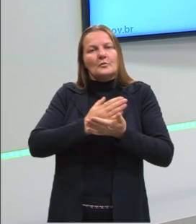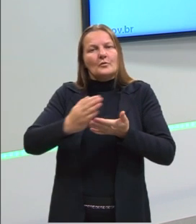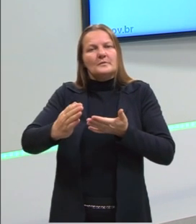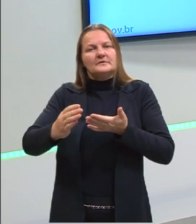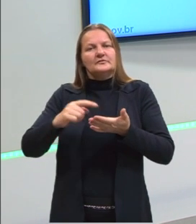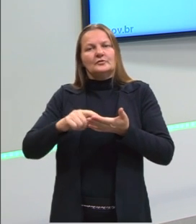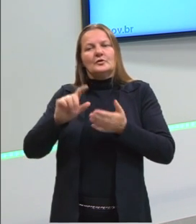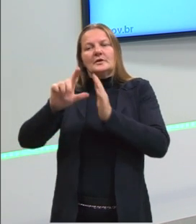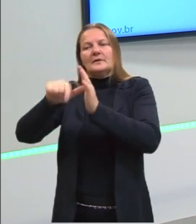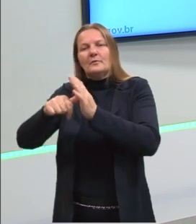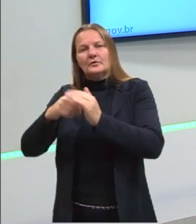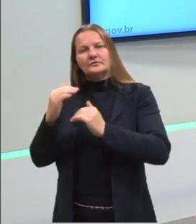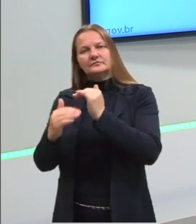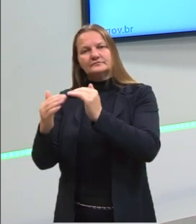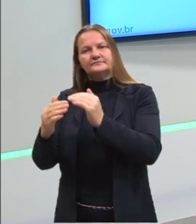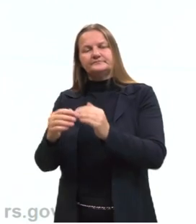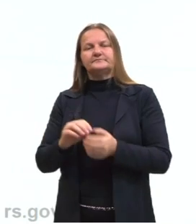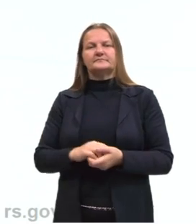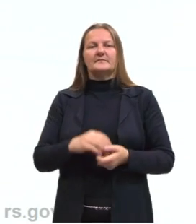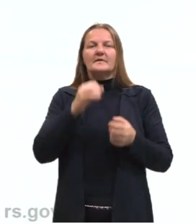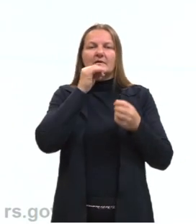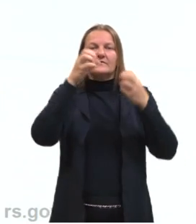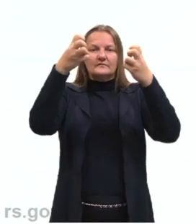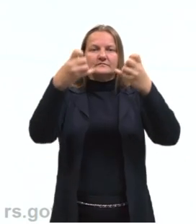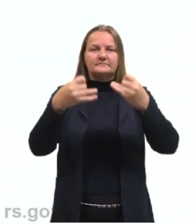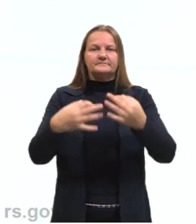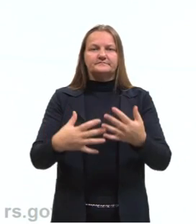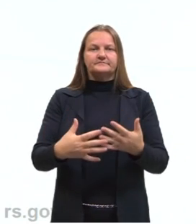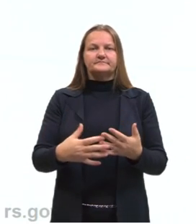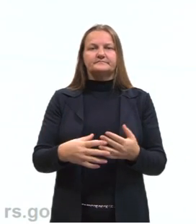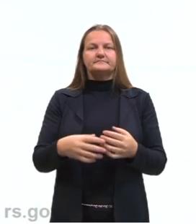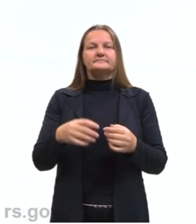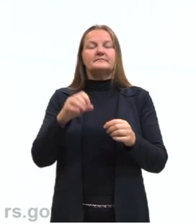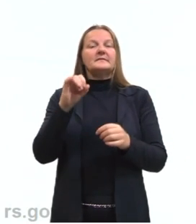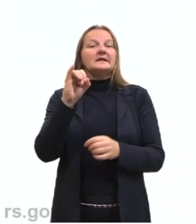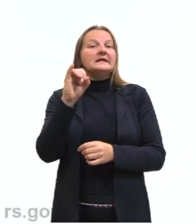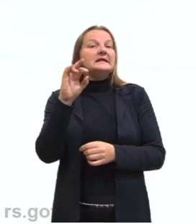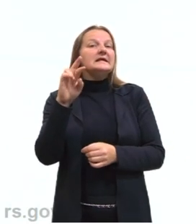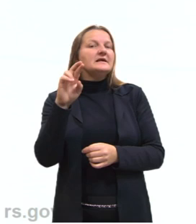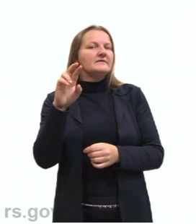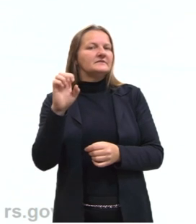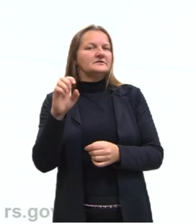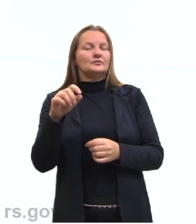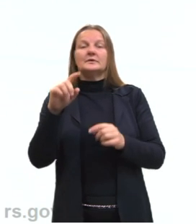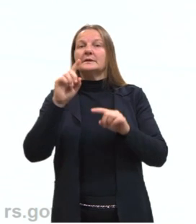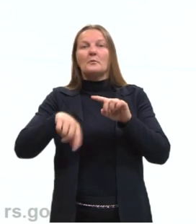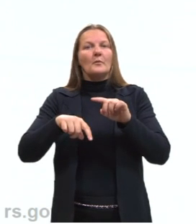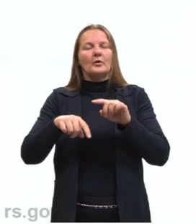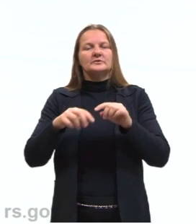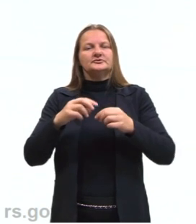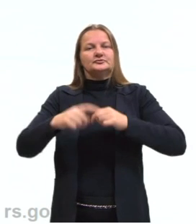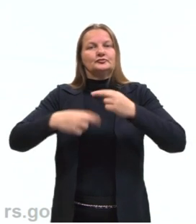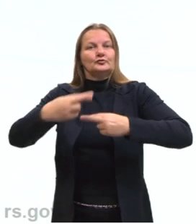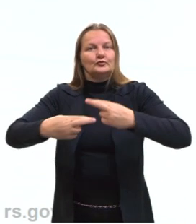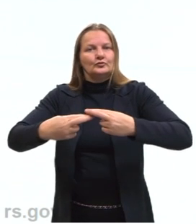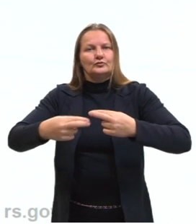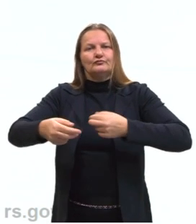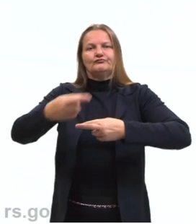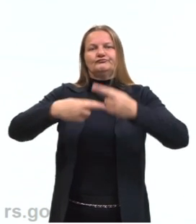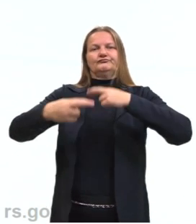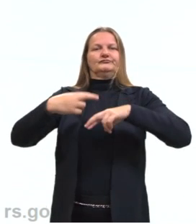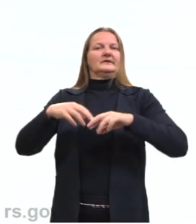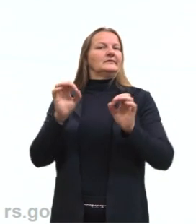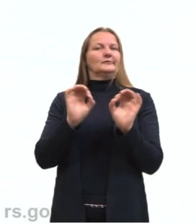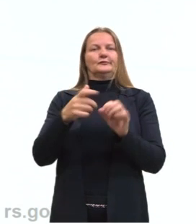após o processo, tá? E no processo irreversível, ele não pode ser restaurado, Do estado inicial